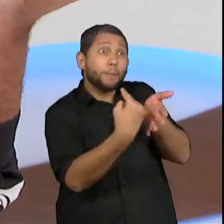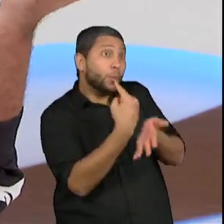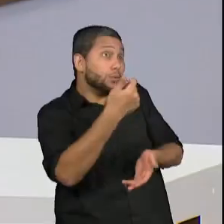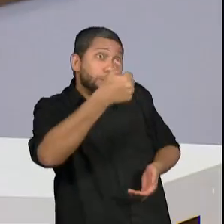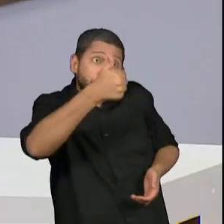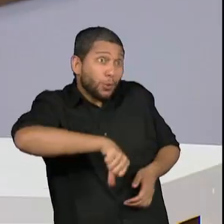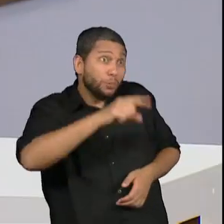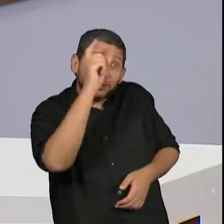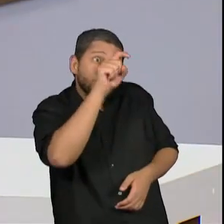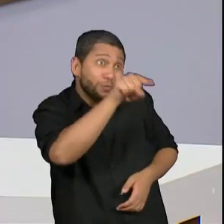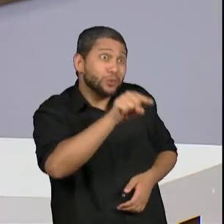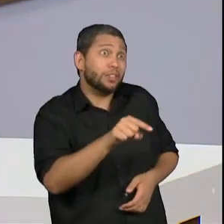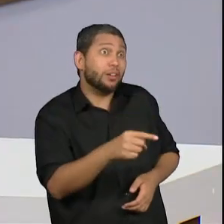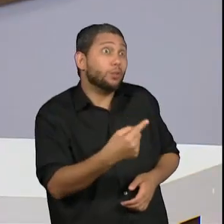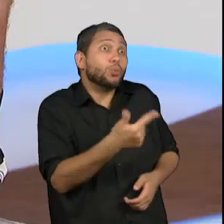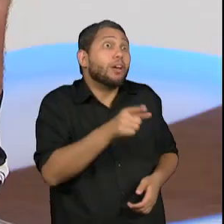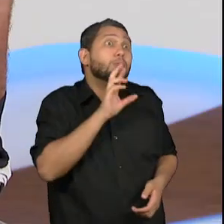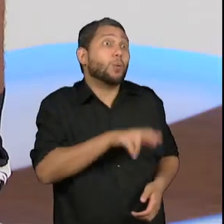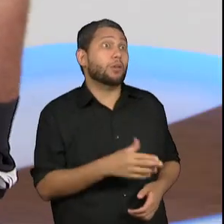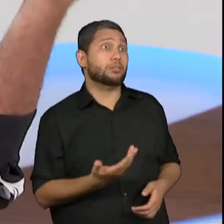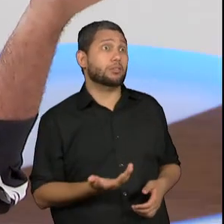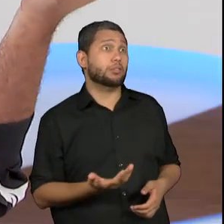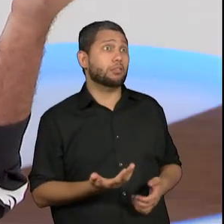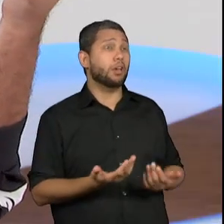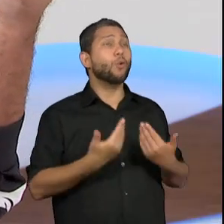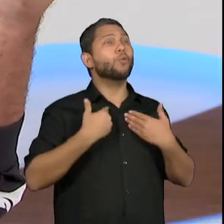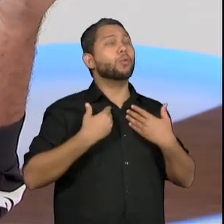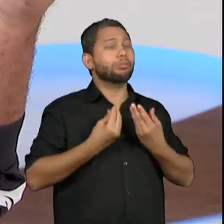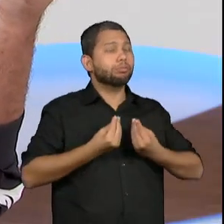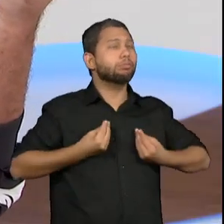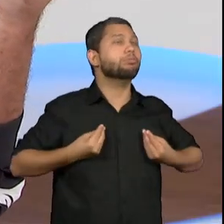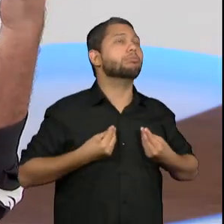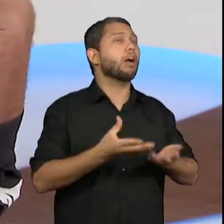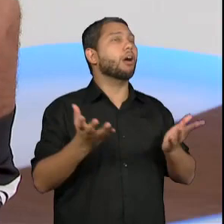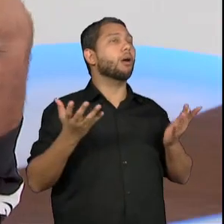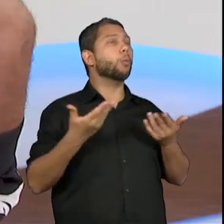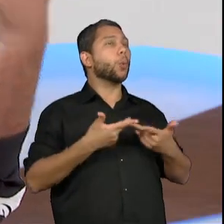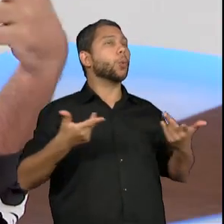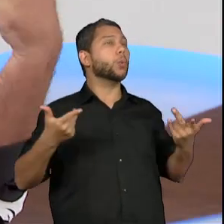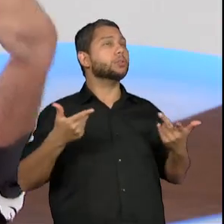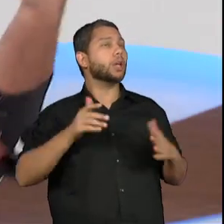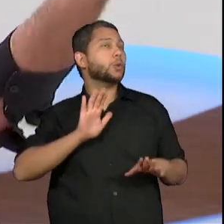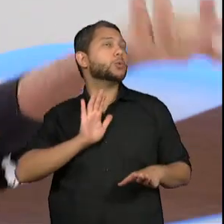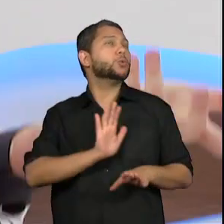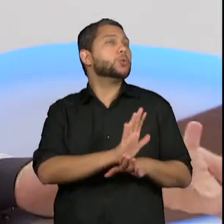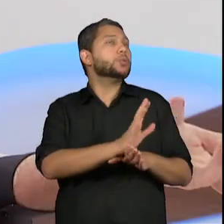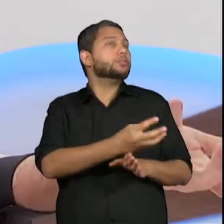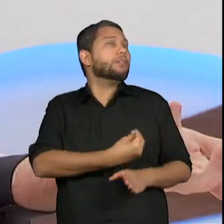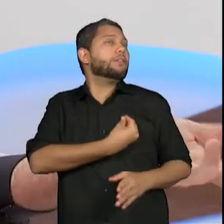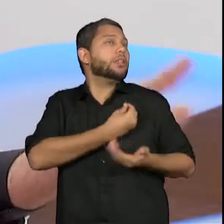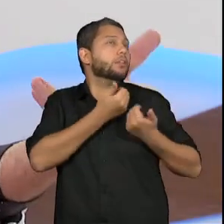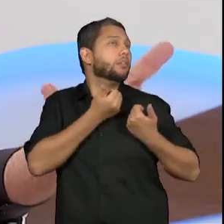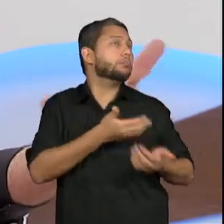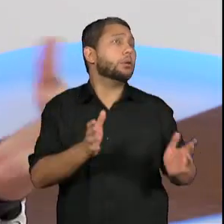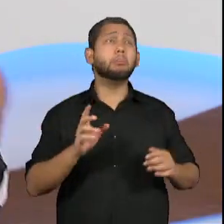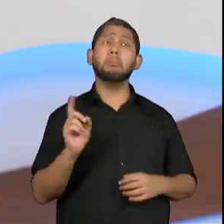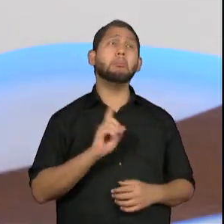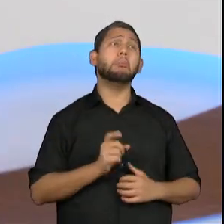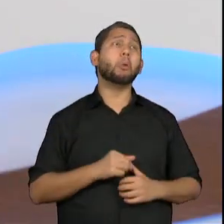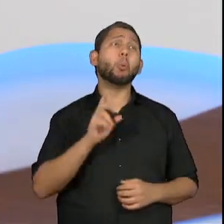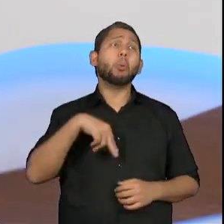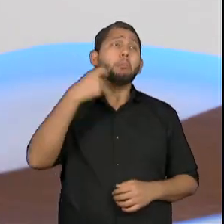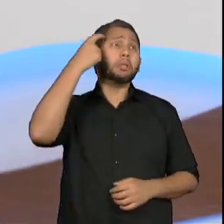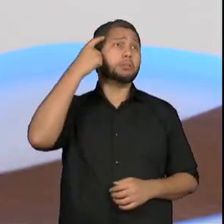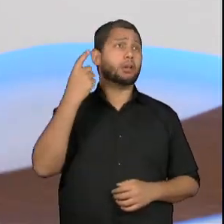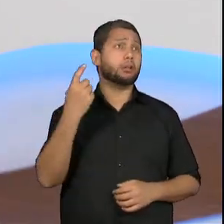nenhuma. Eu nunca pensei em deixar legado, nunca pensei que estava fazendo algo que vai contribuir. Eu sempre, eu estou no